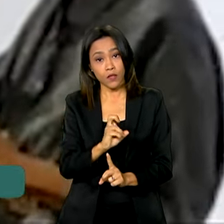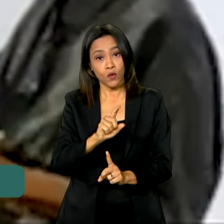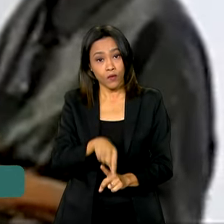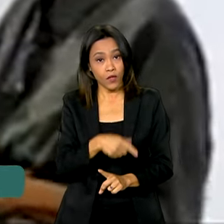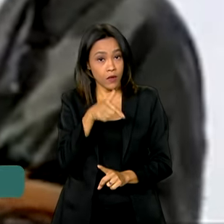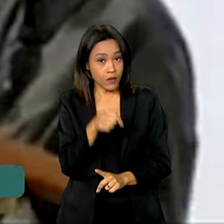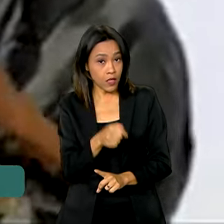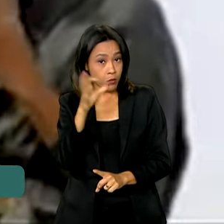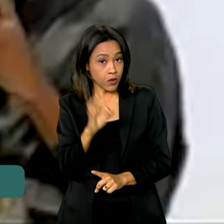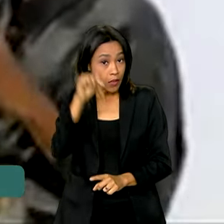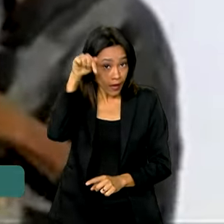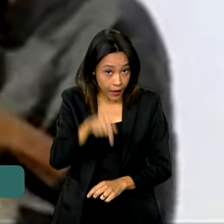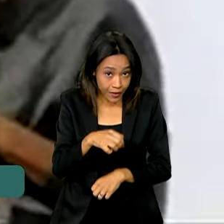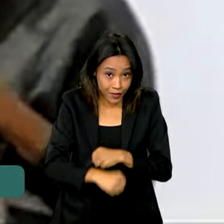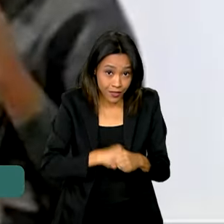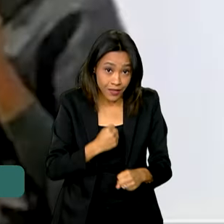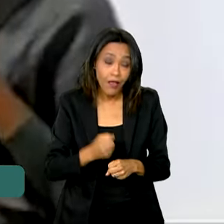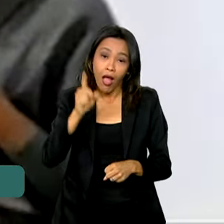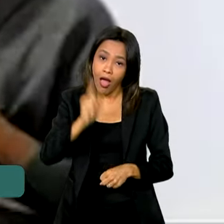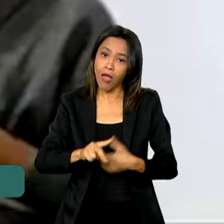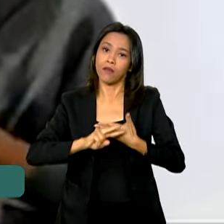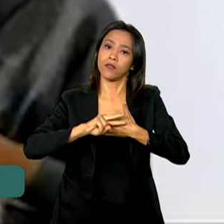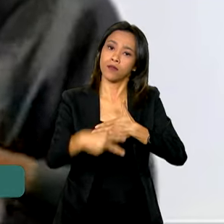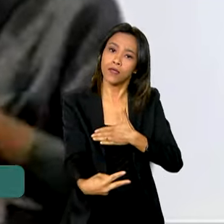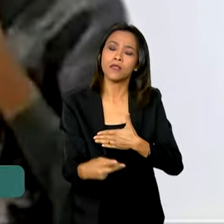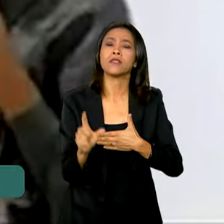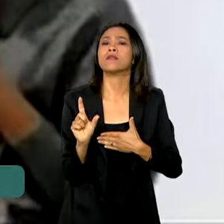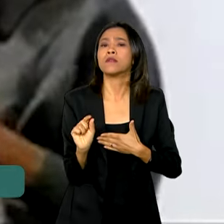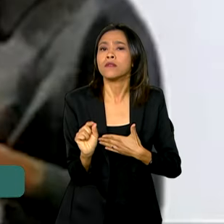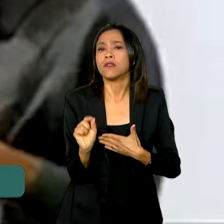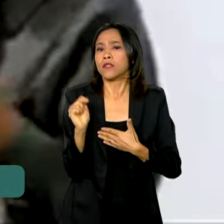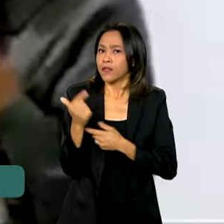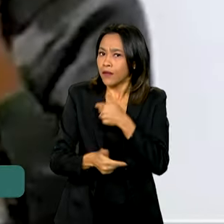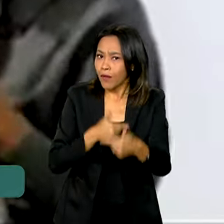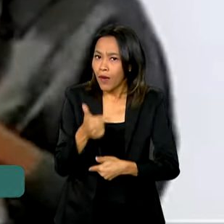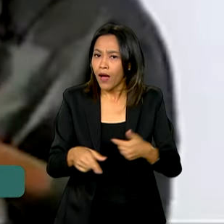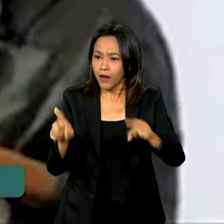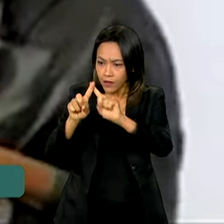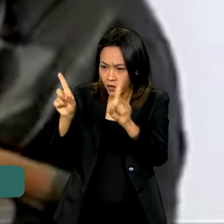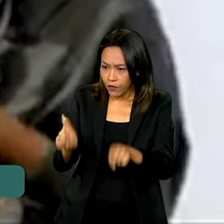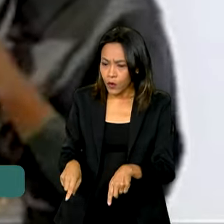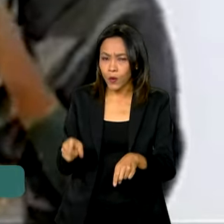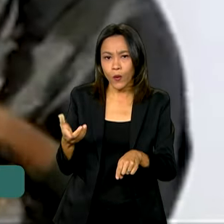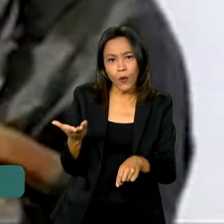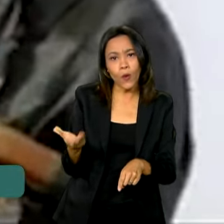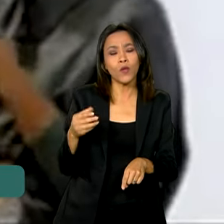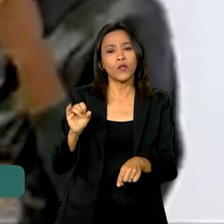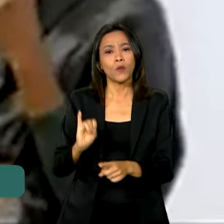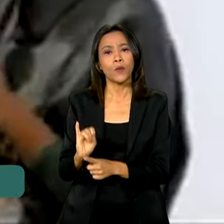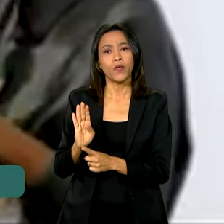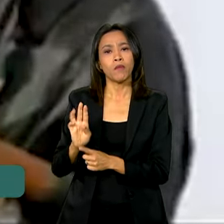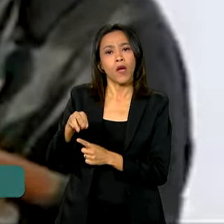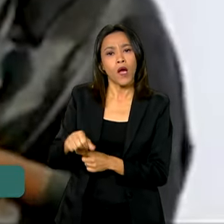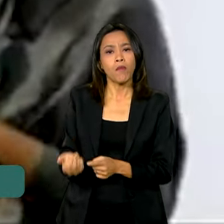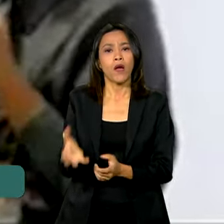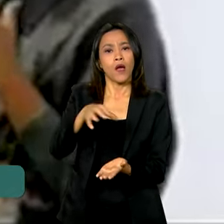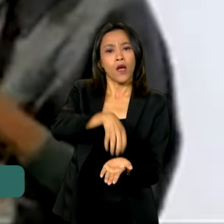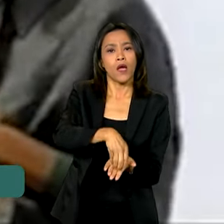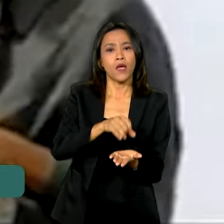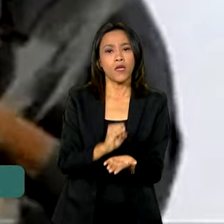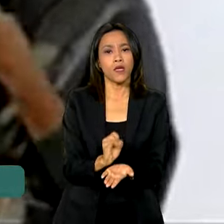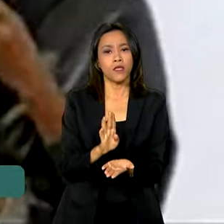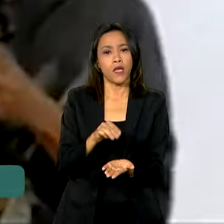% esse ano, é fruto do trabalho de servidores e servidoras do IBAMA, do ICMBio,